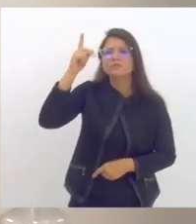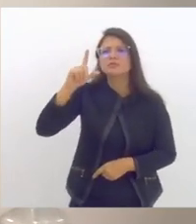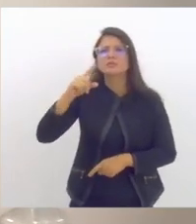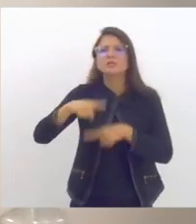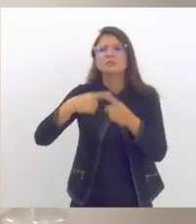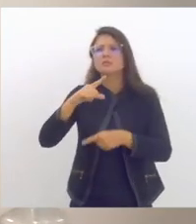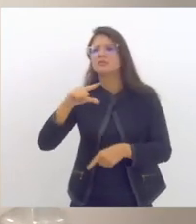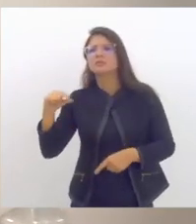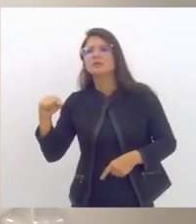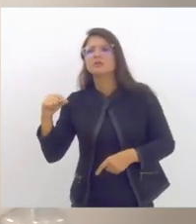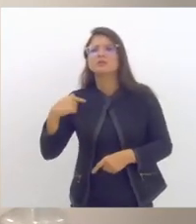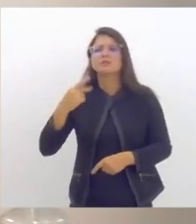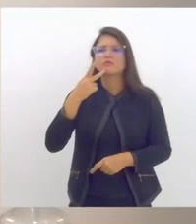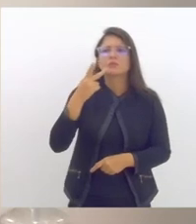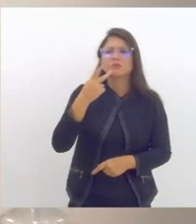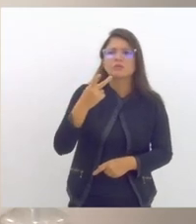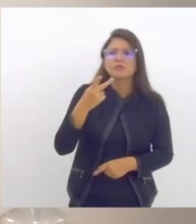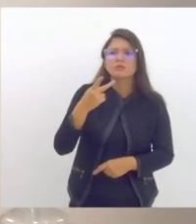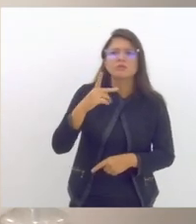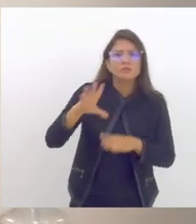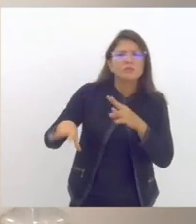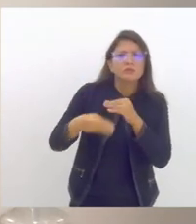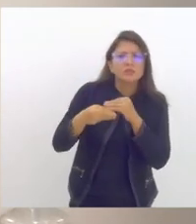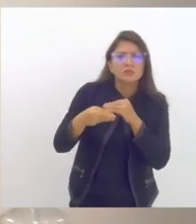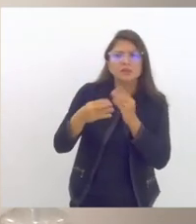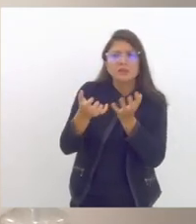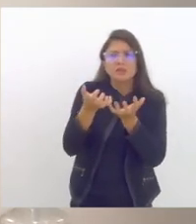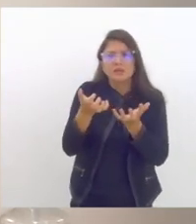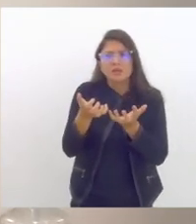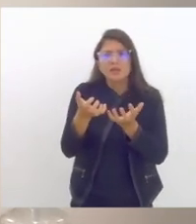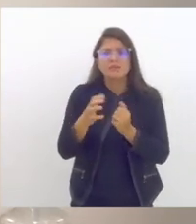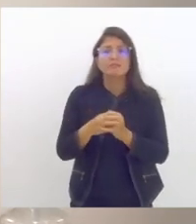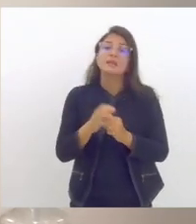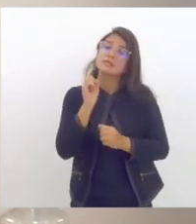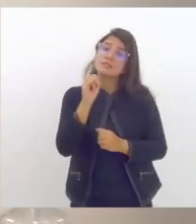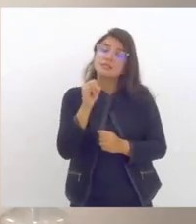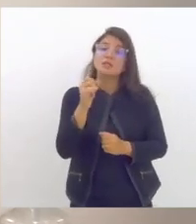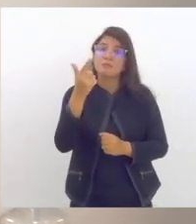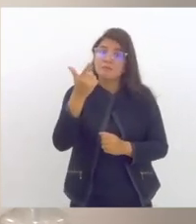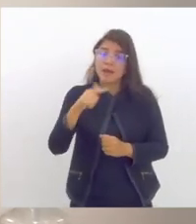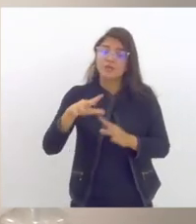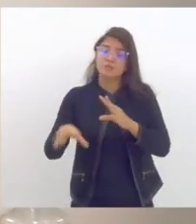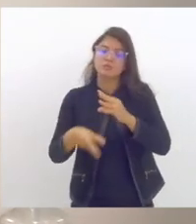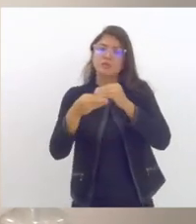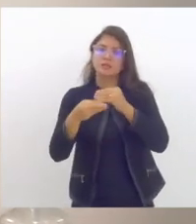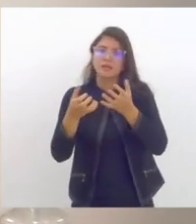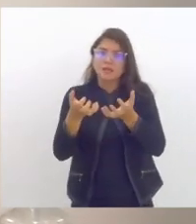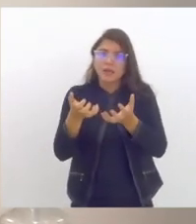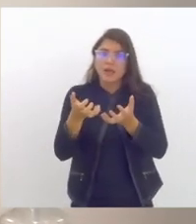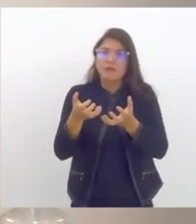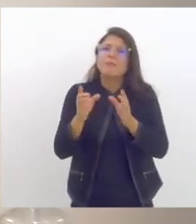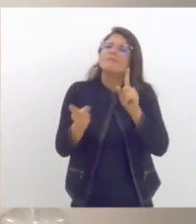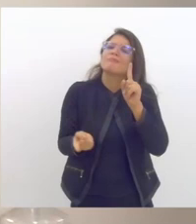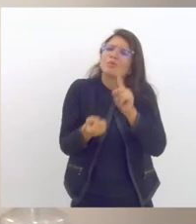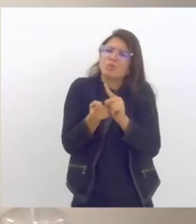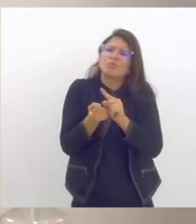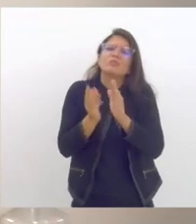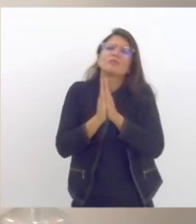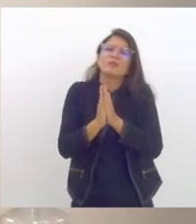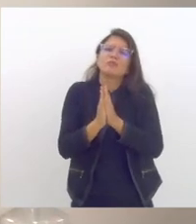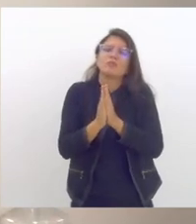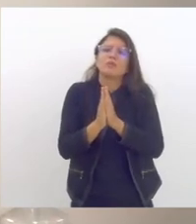se quer fazer alguma complementação só peço brevidade se alguém que já falou que queria complementar senão eu vou tentar partir para os encaminhamentos